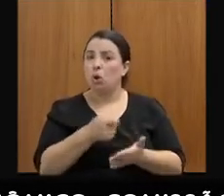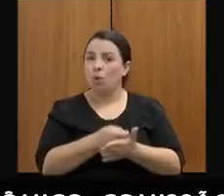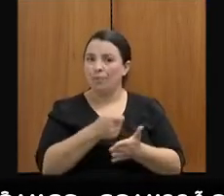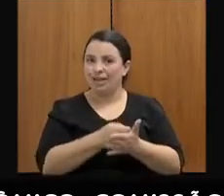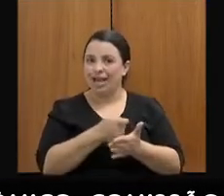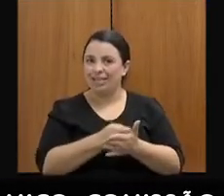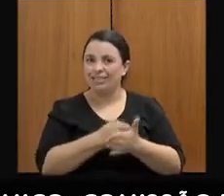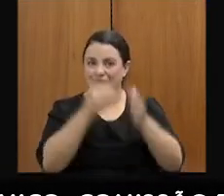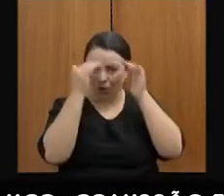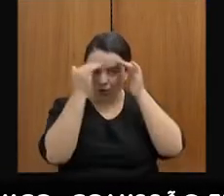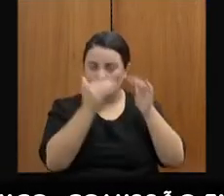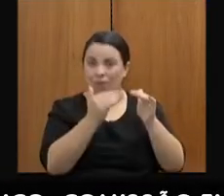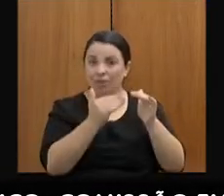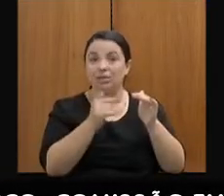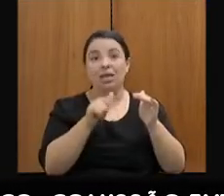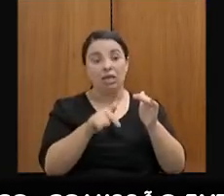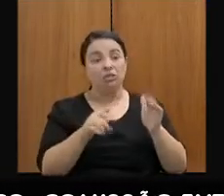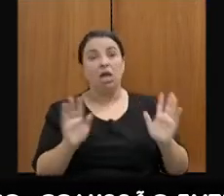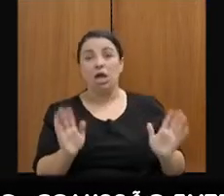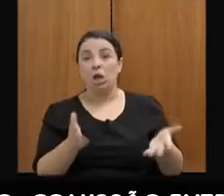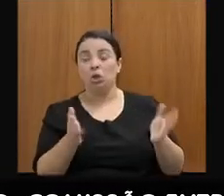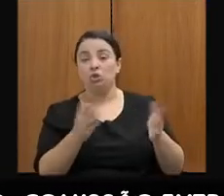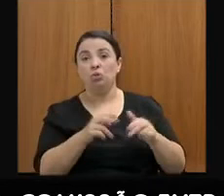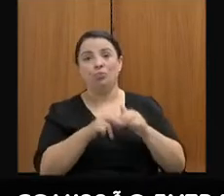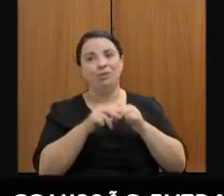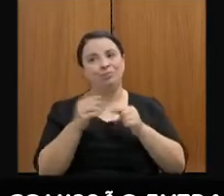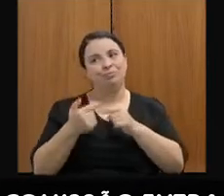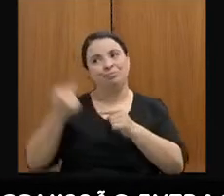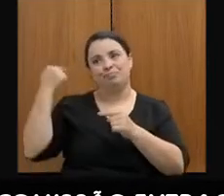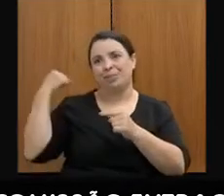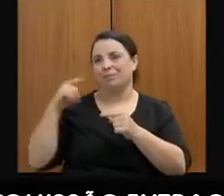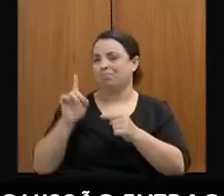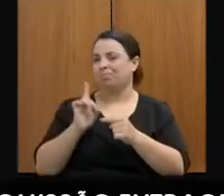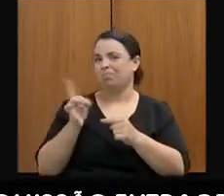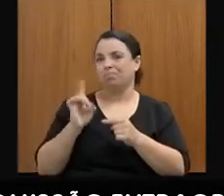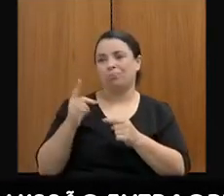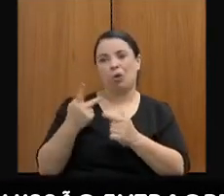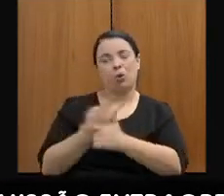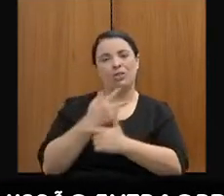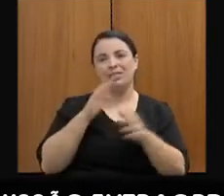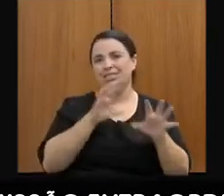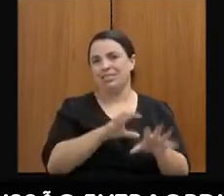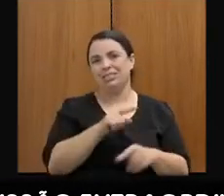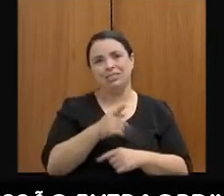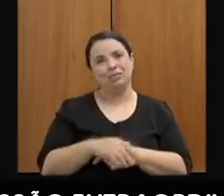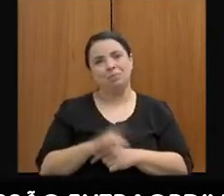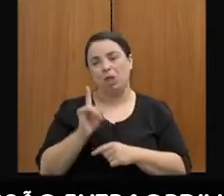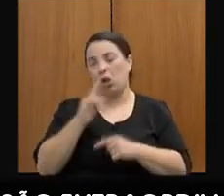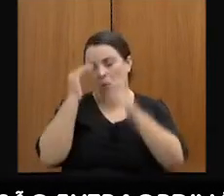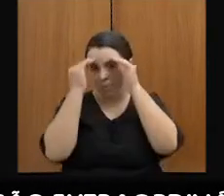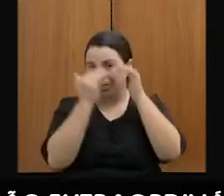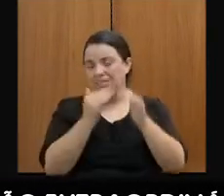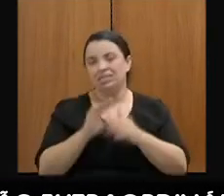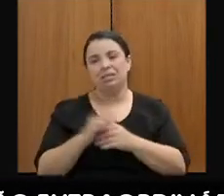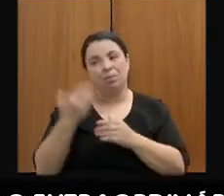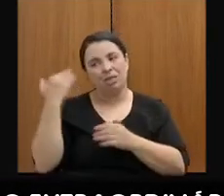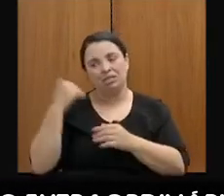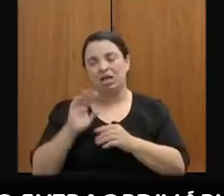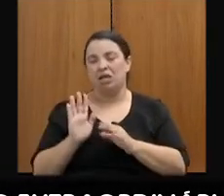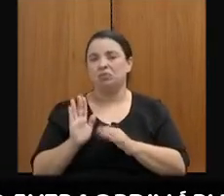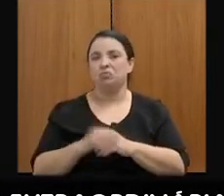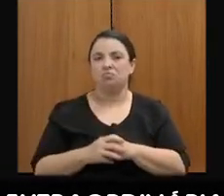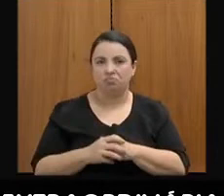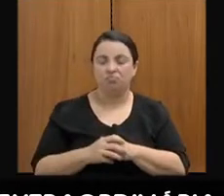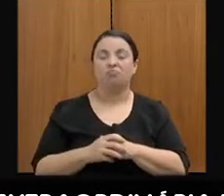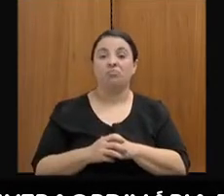de elogio, porque ficou muito tempo sem ser cumprido, né? Então, nós precisamos ressaltar todas essas diferenças que